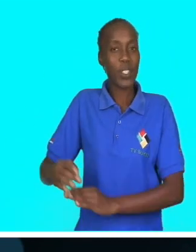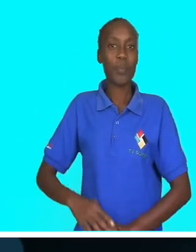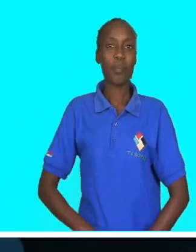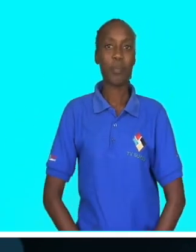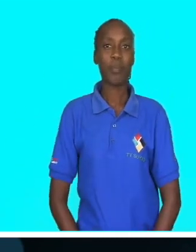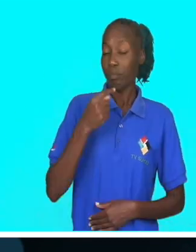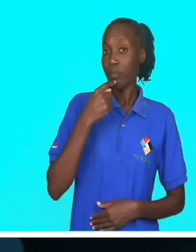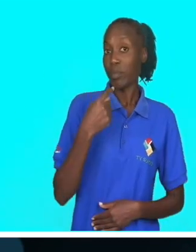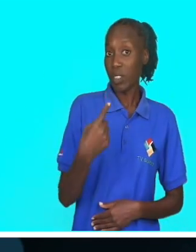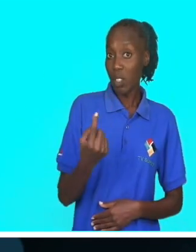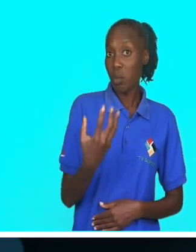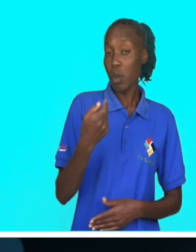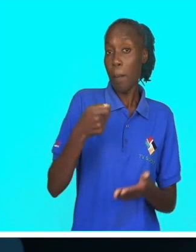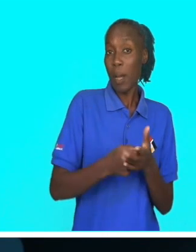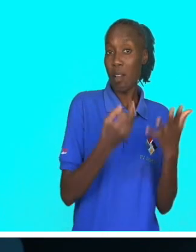utentes pagam.